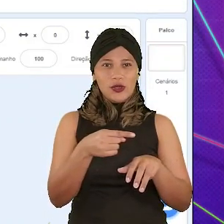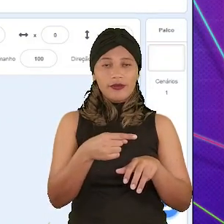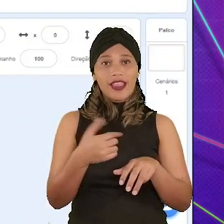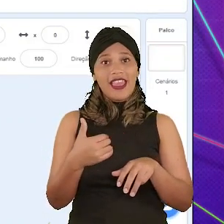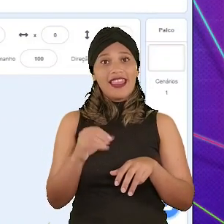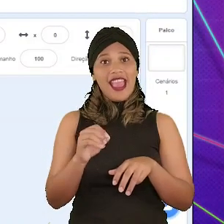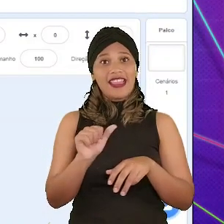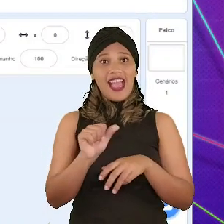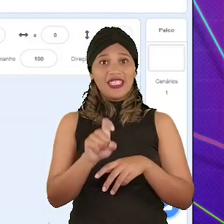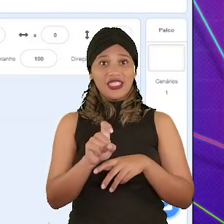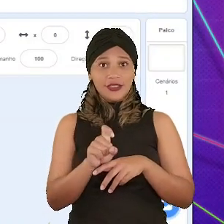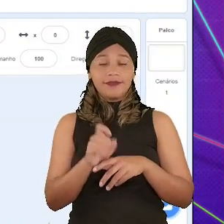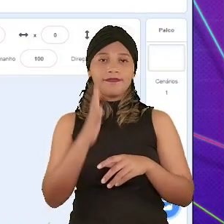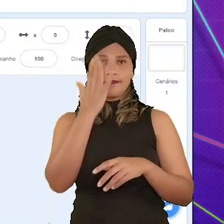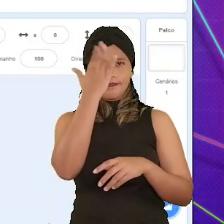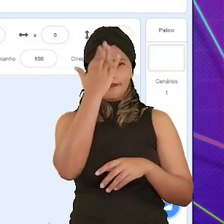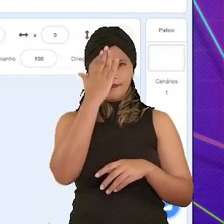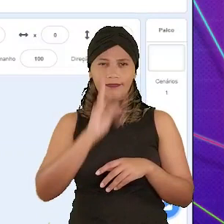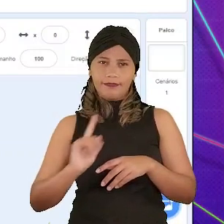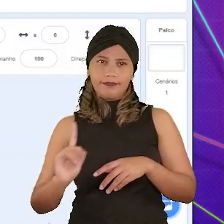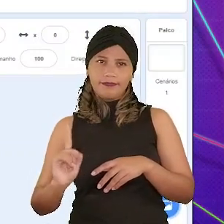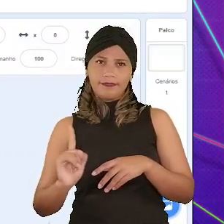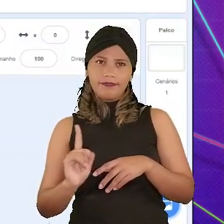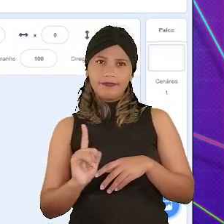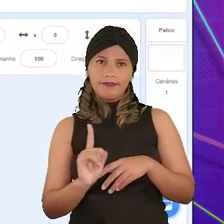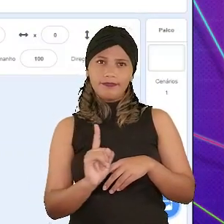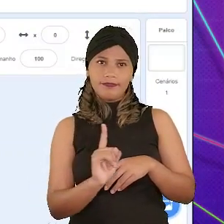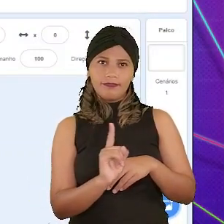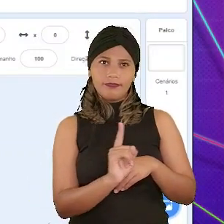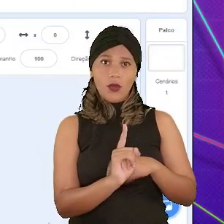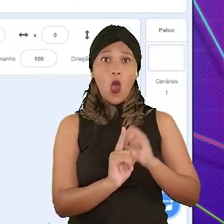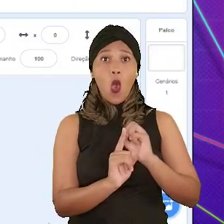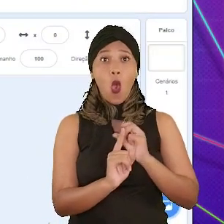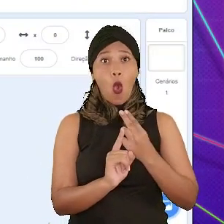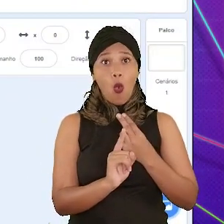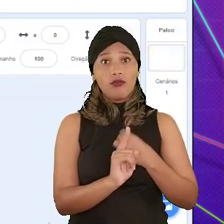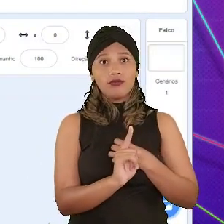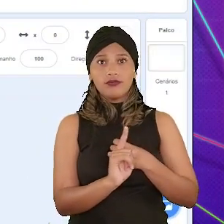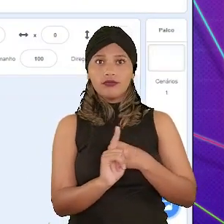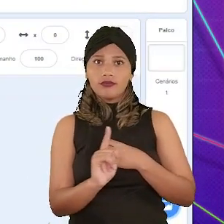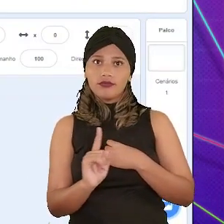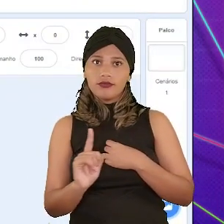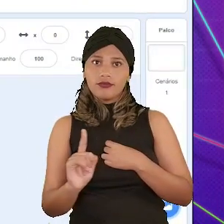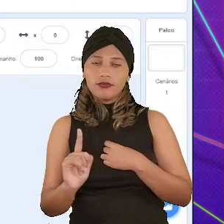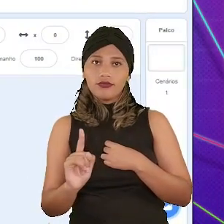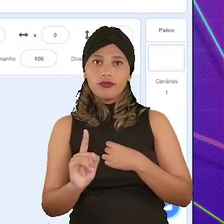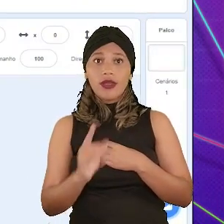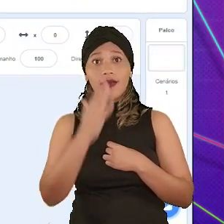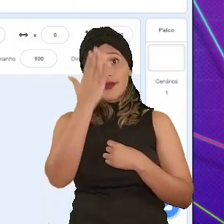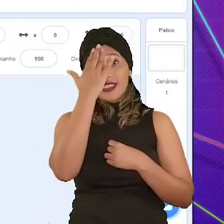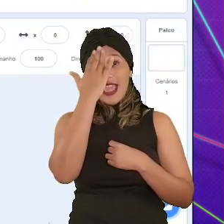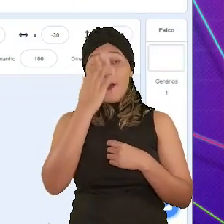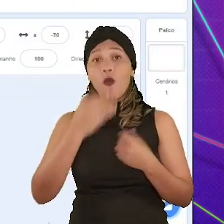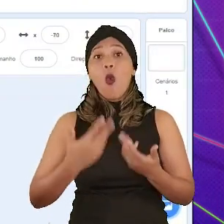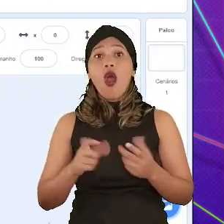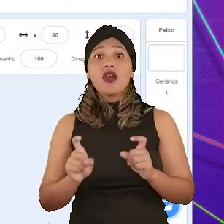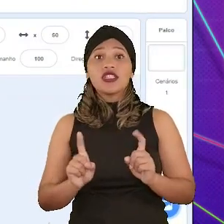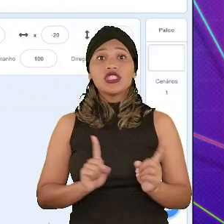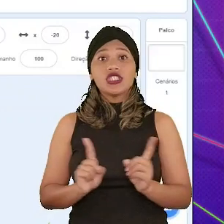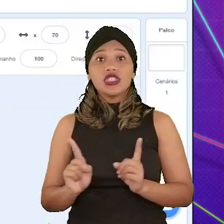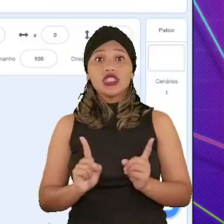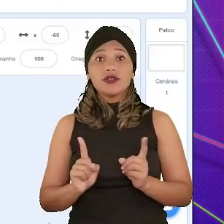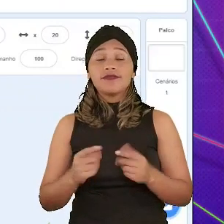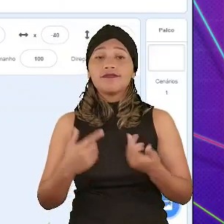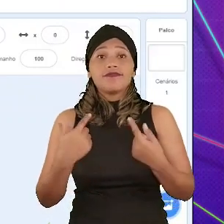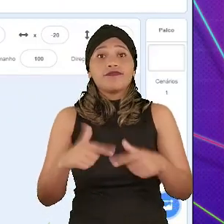a X. Já sabemos que com essa sequência podemos movimentar nosso personagem para os lados. Porém, visualmente, nosso personagem é arrastado para a